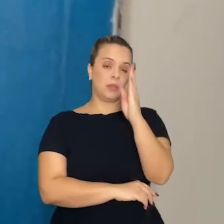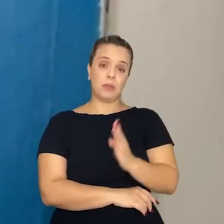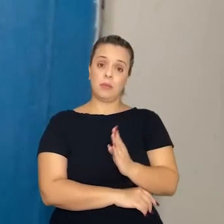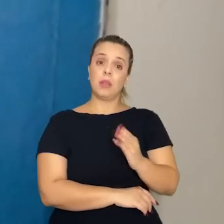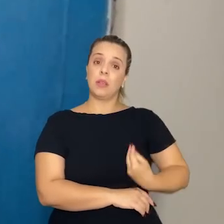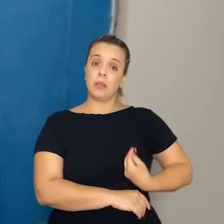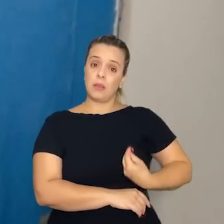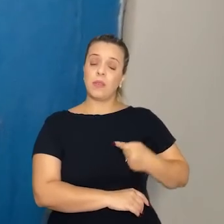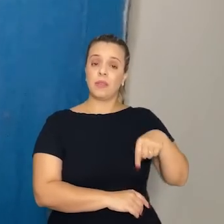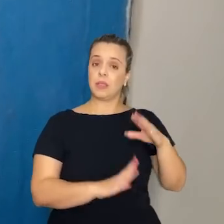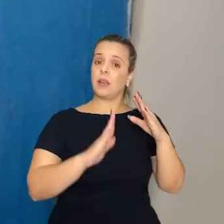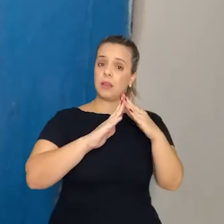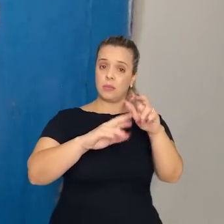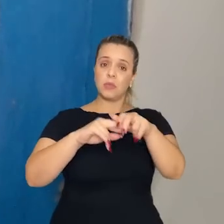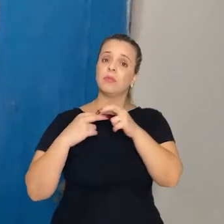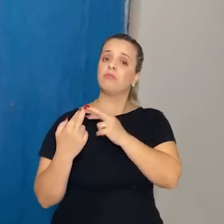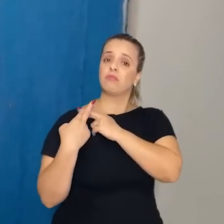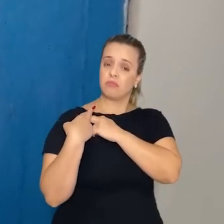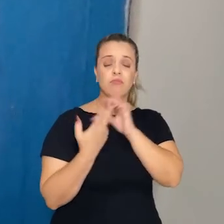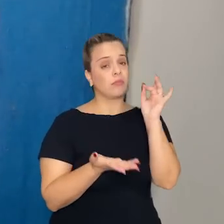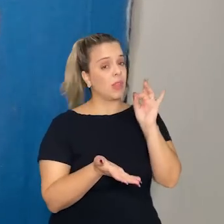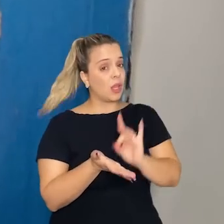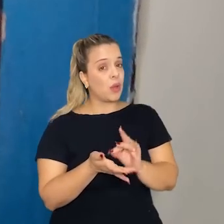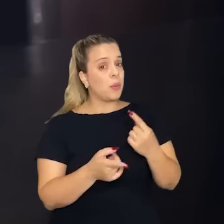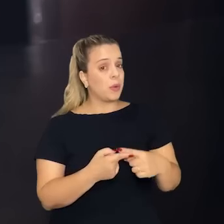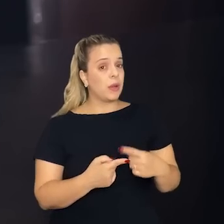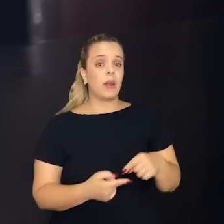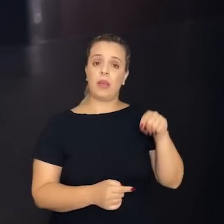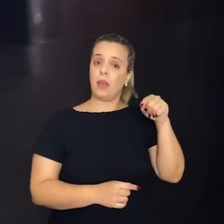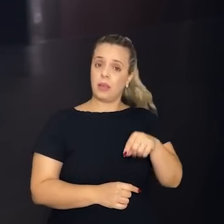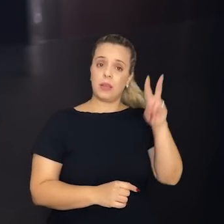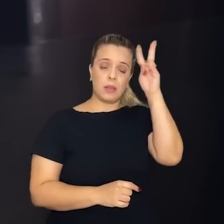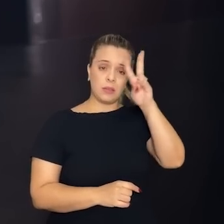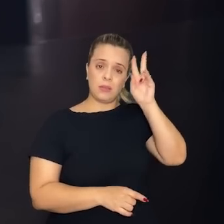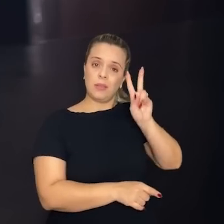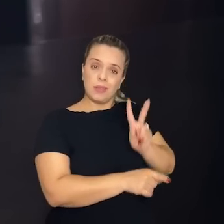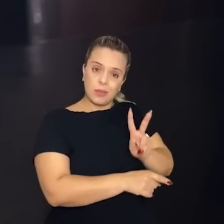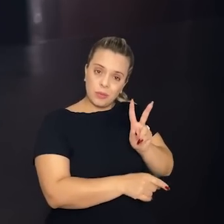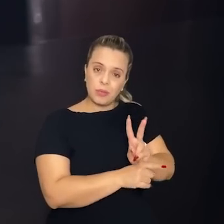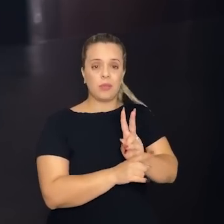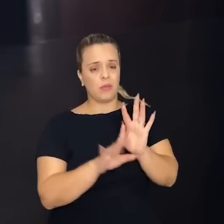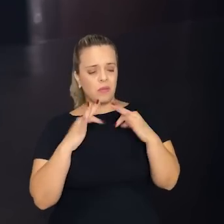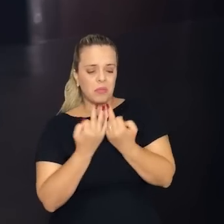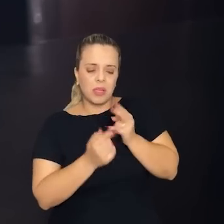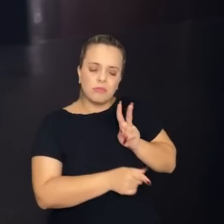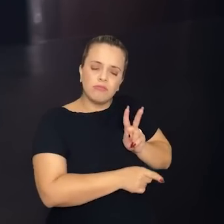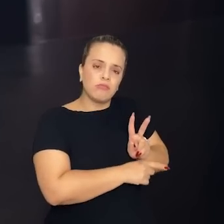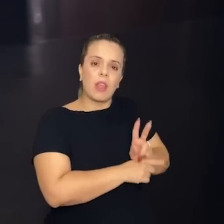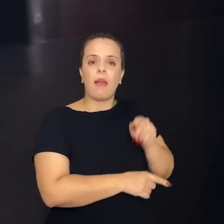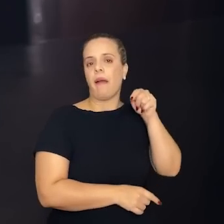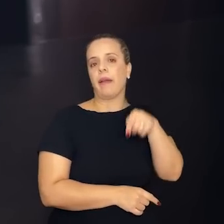aqui para cumprir esse papel mesmo, porque aqui está a história preservada pela família, aqui não tem